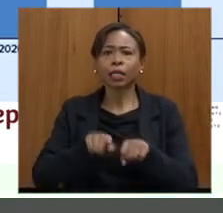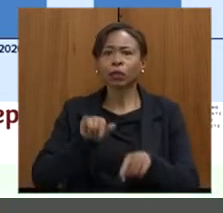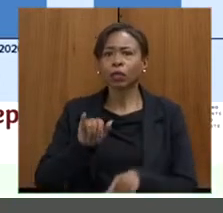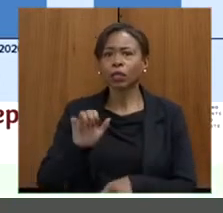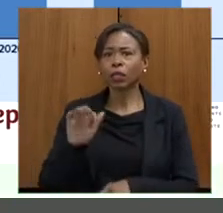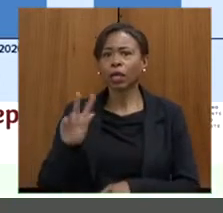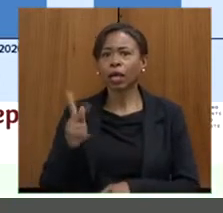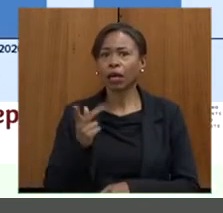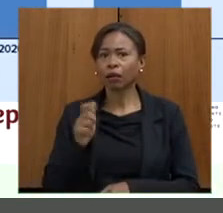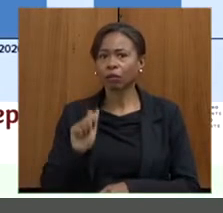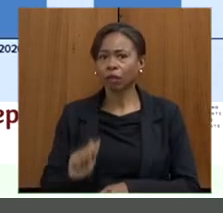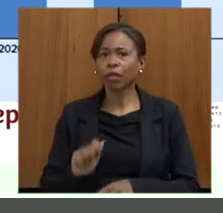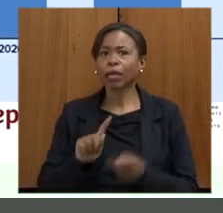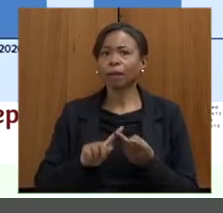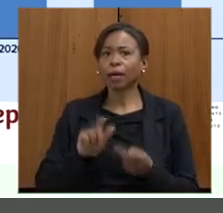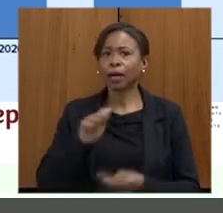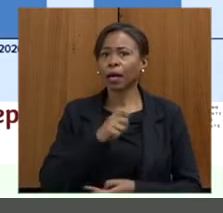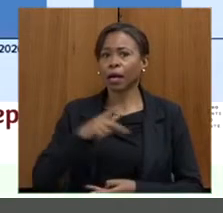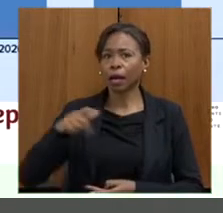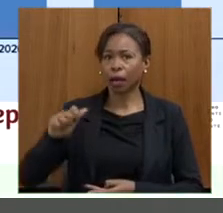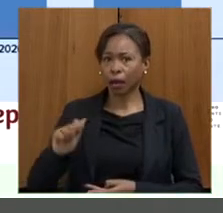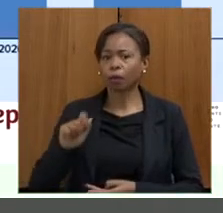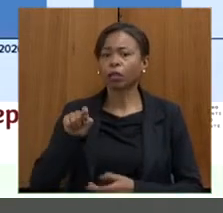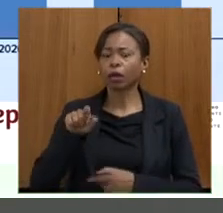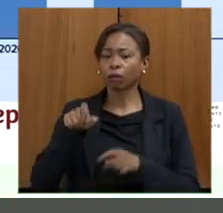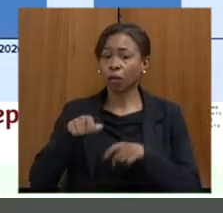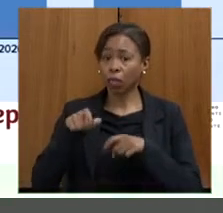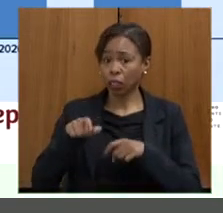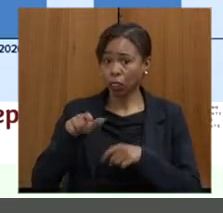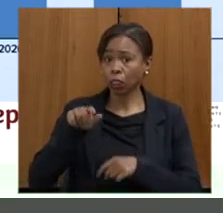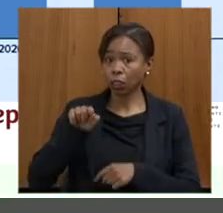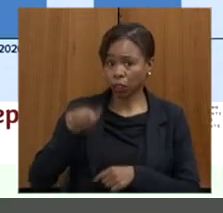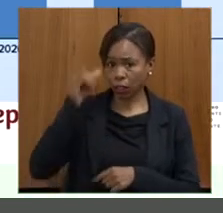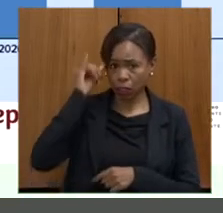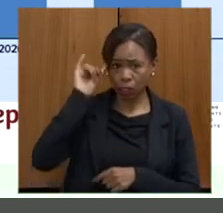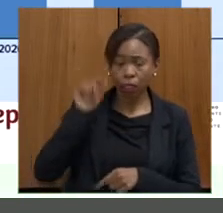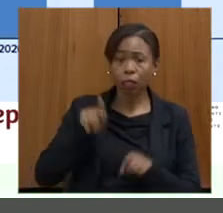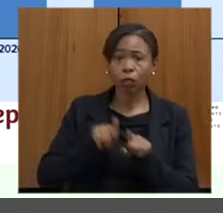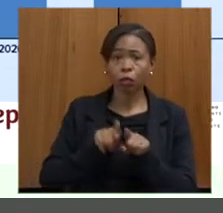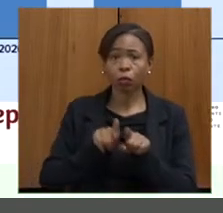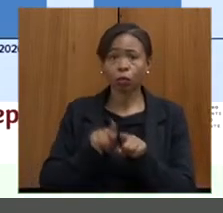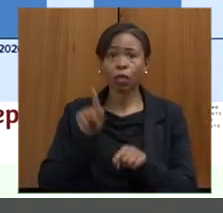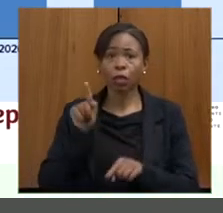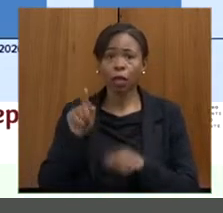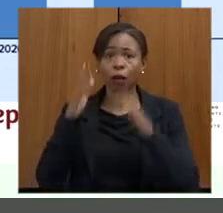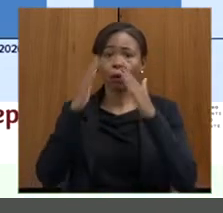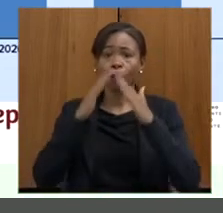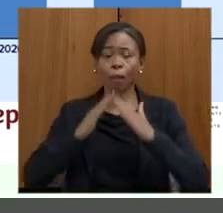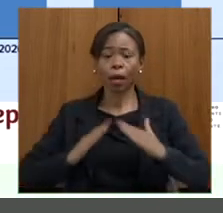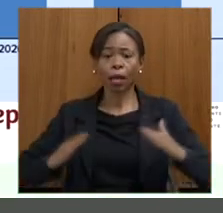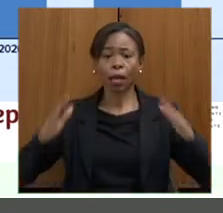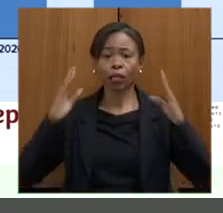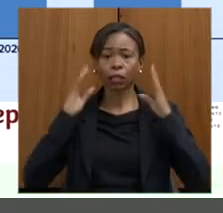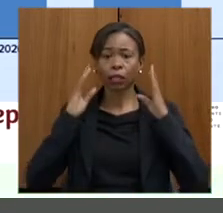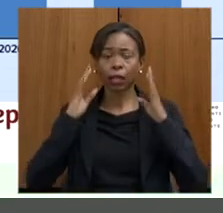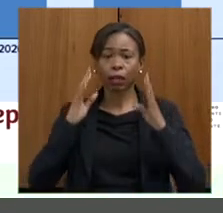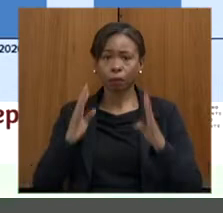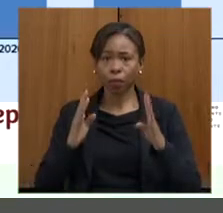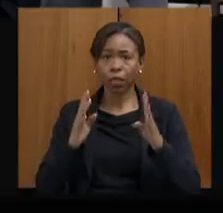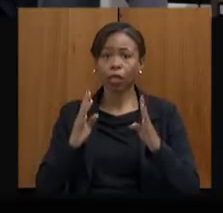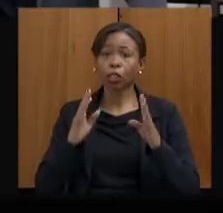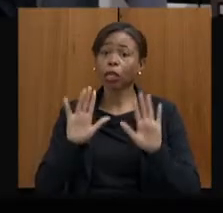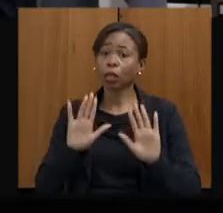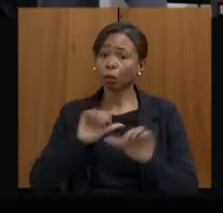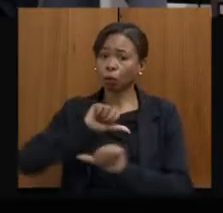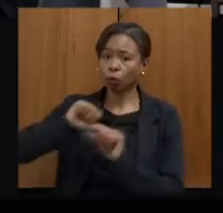a Fazenda Boa Esperança, que está reaberta, visitação do Palácio da Liberdade, que agora passa para a Secretaria de Estado, mas com a